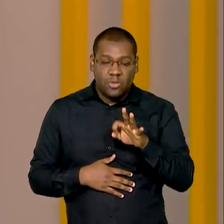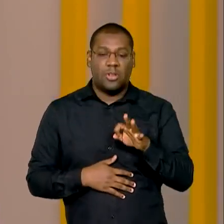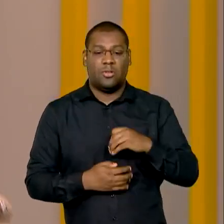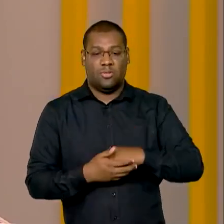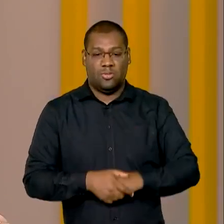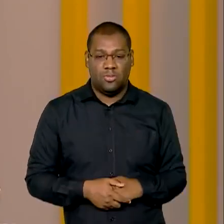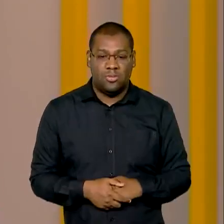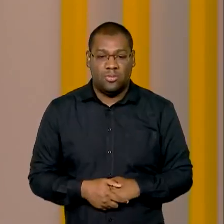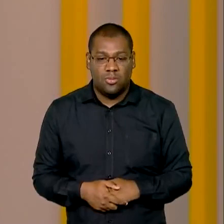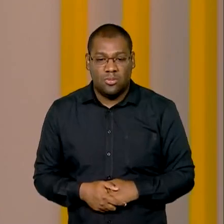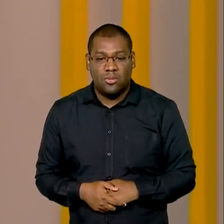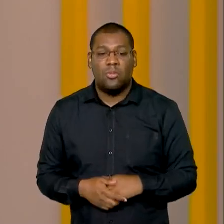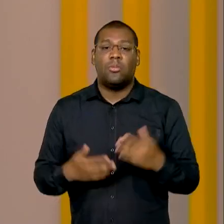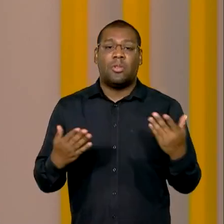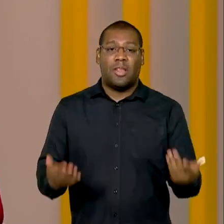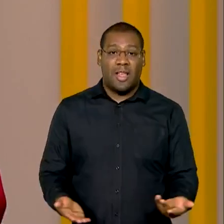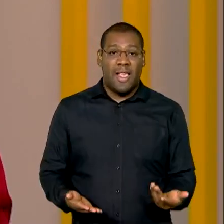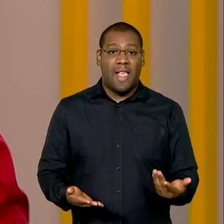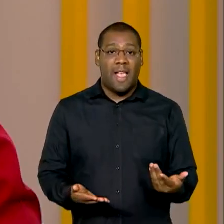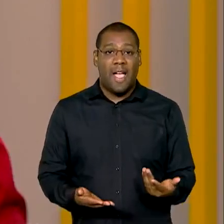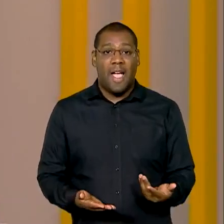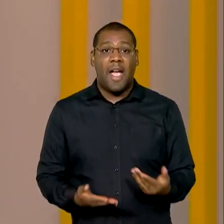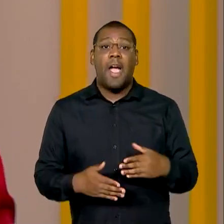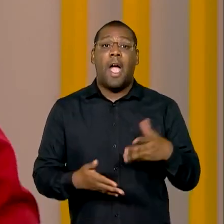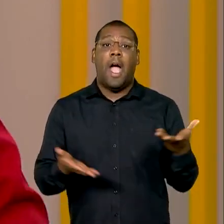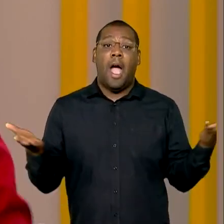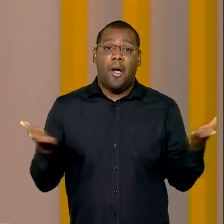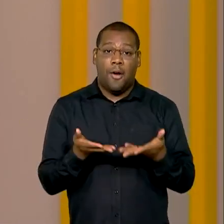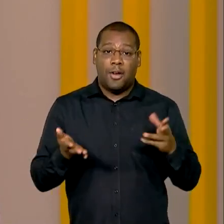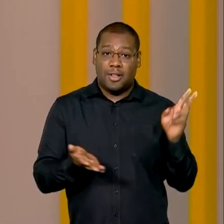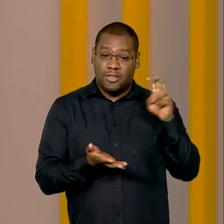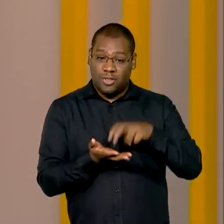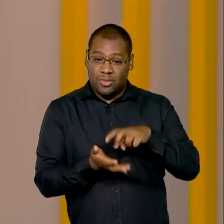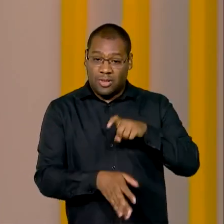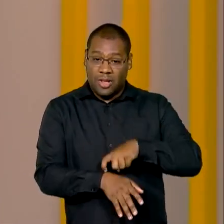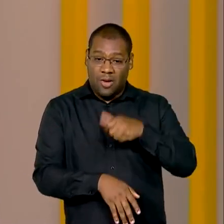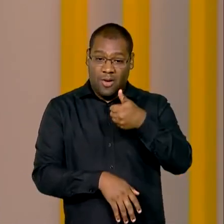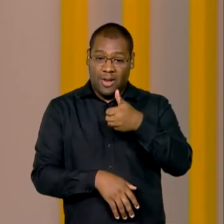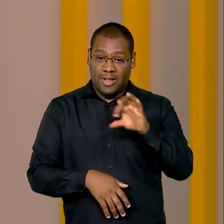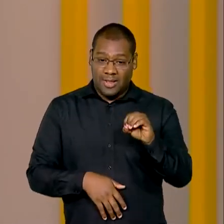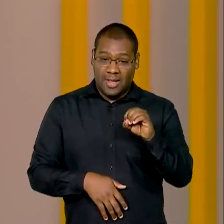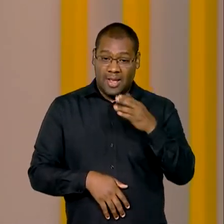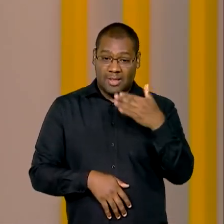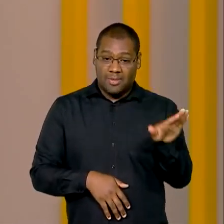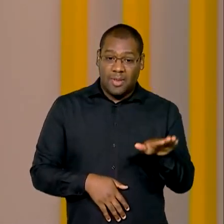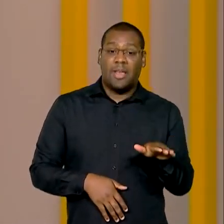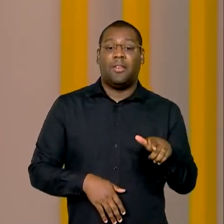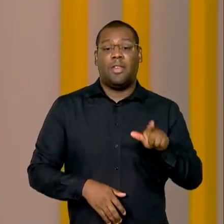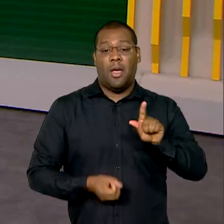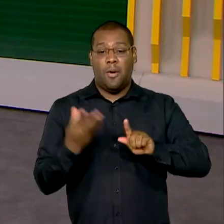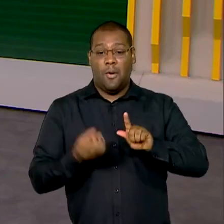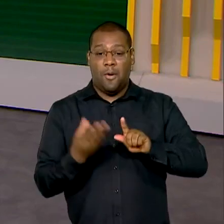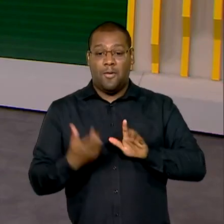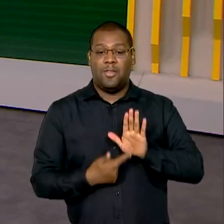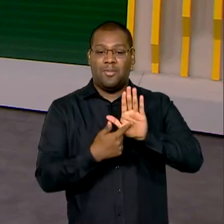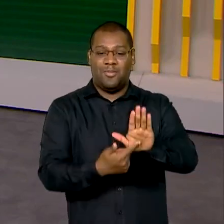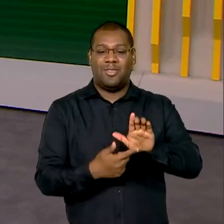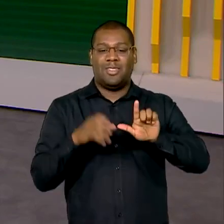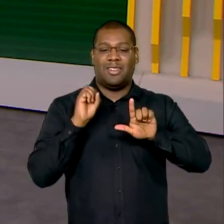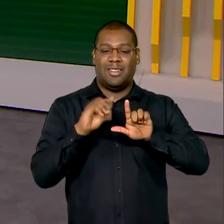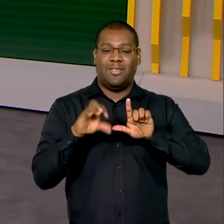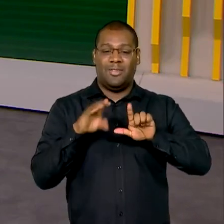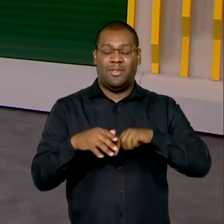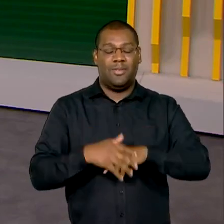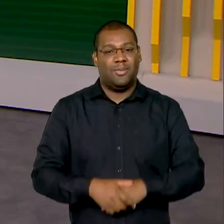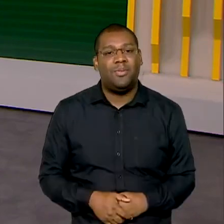inauguração da unidade será logo mais às 10h30 da manhã e o Canal GOV vai mostrar ao vivo para você. E